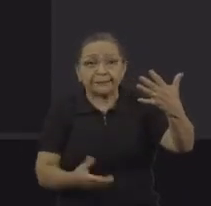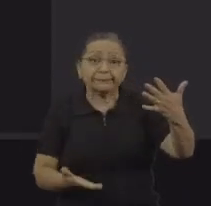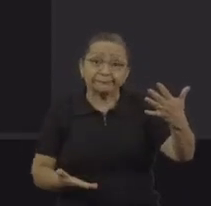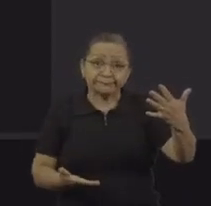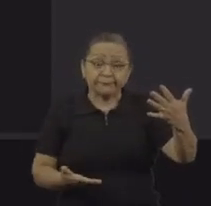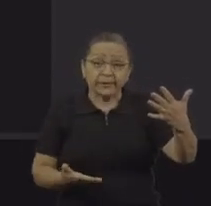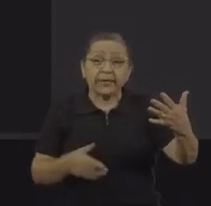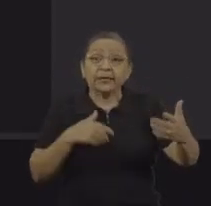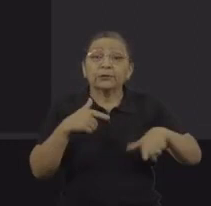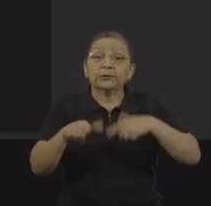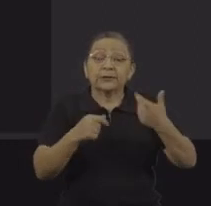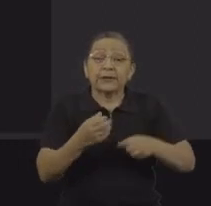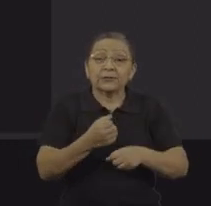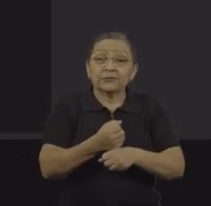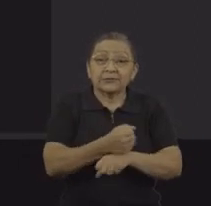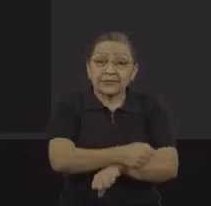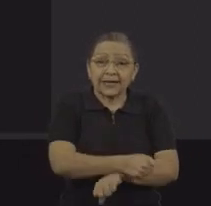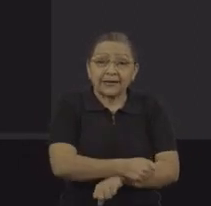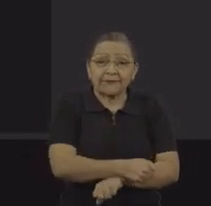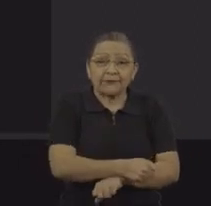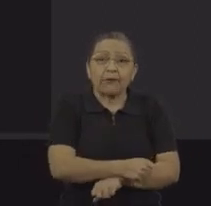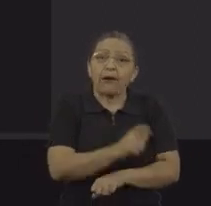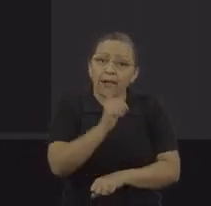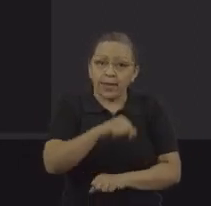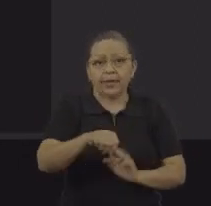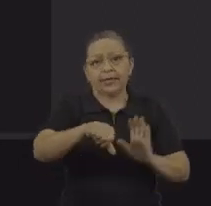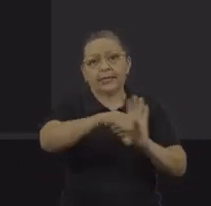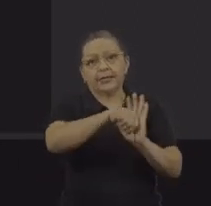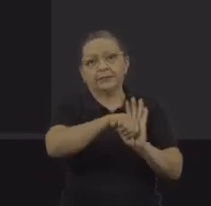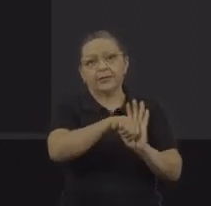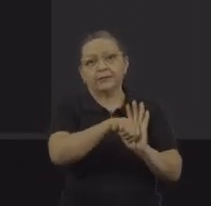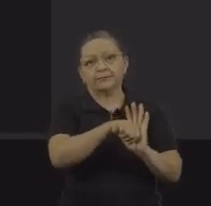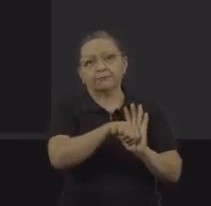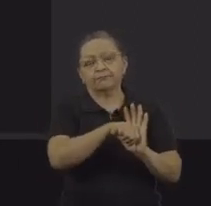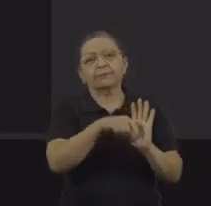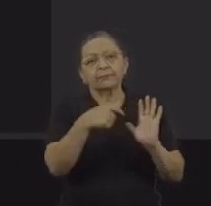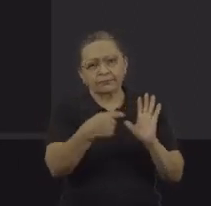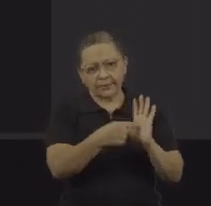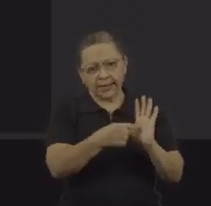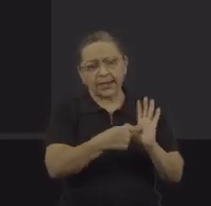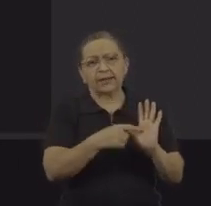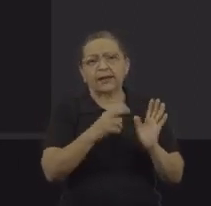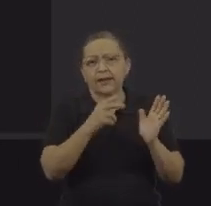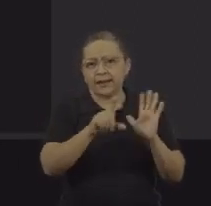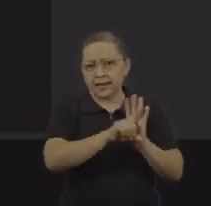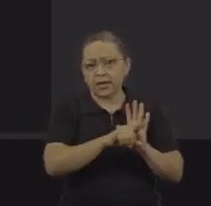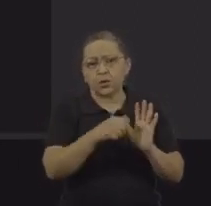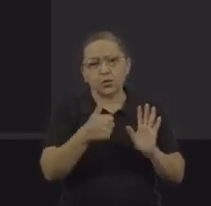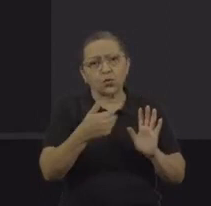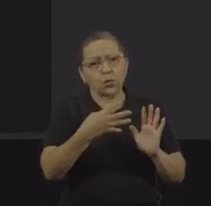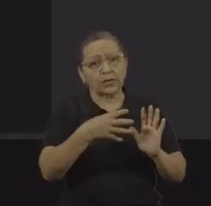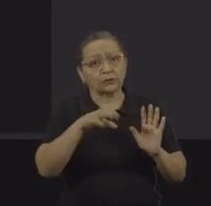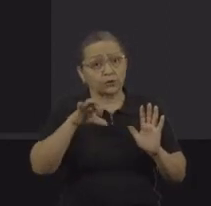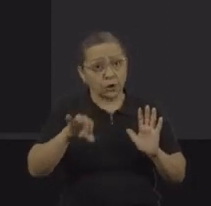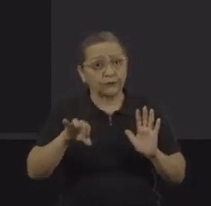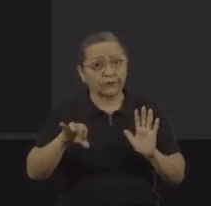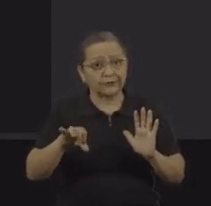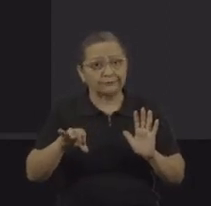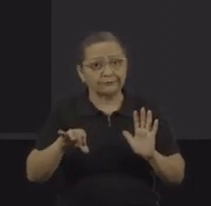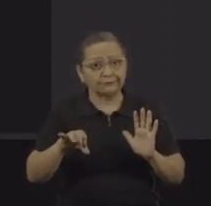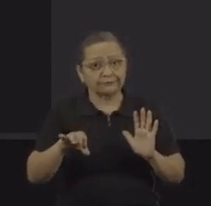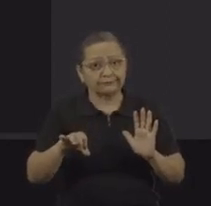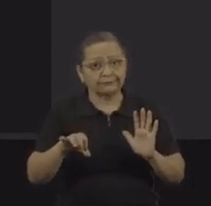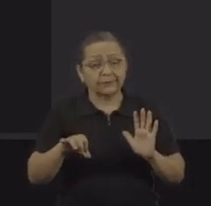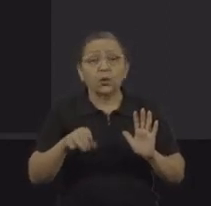E trabalho escravo no Brasil é crime. Ele é um crime previsto no artigo 149 do Código Penal, que diz